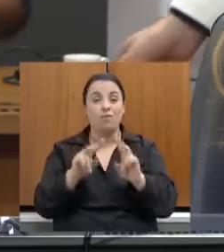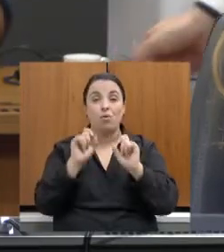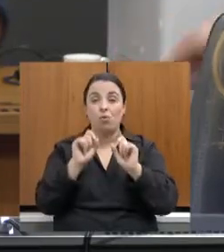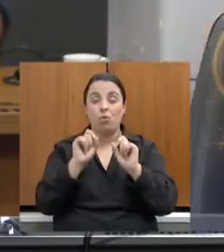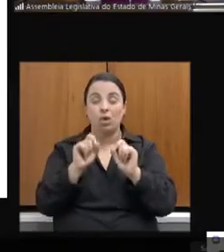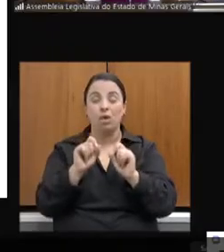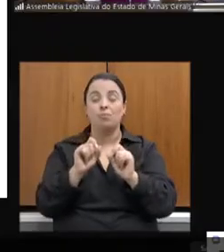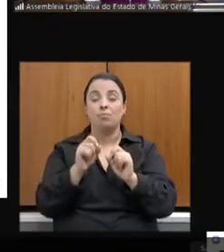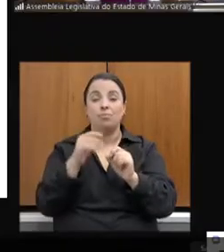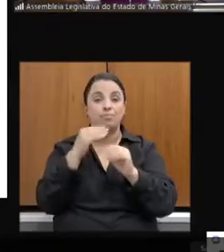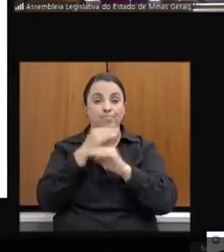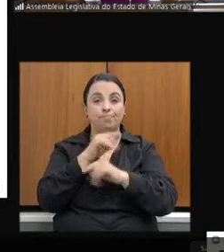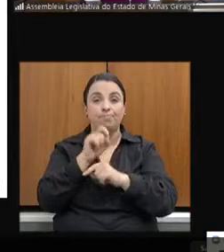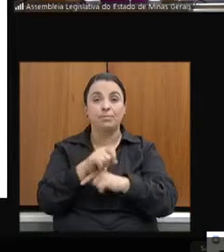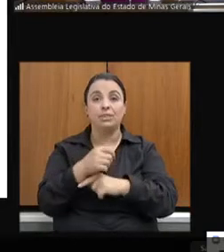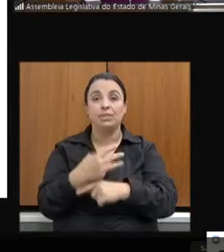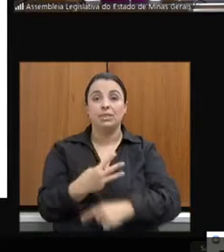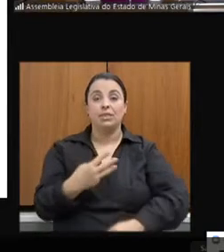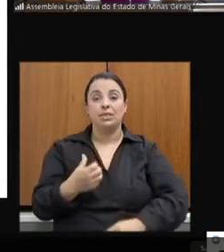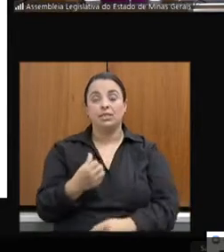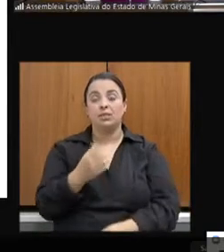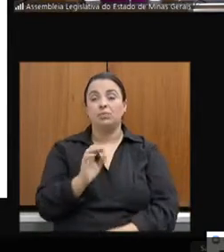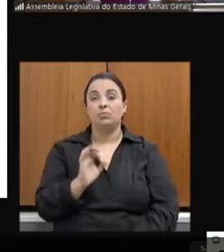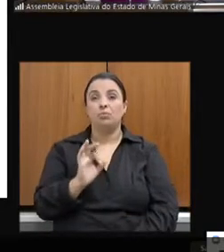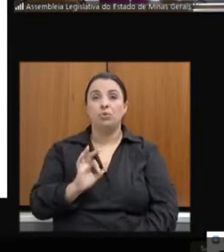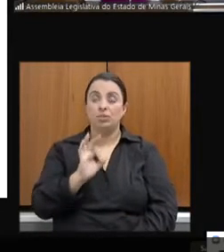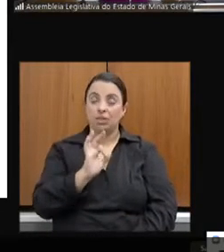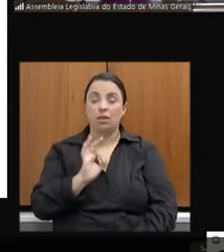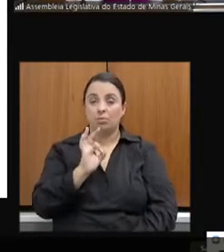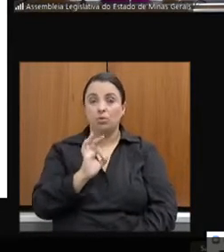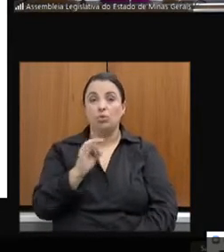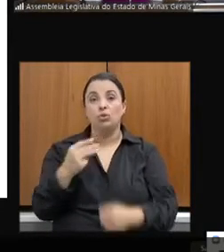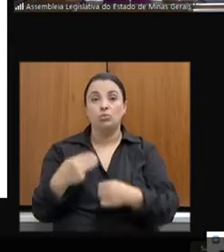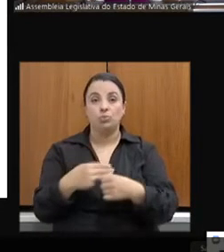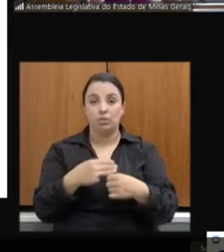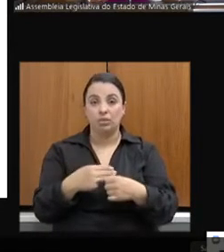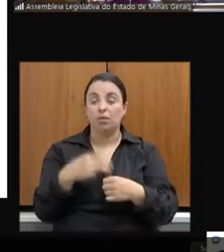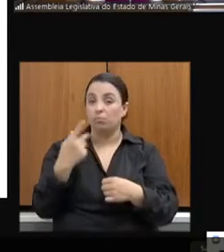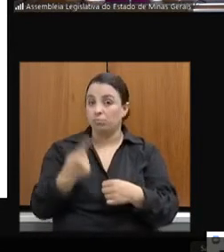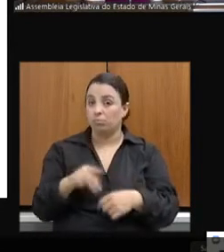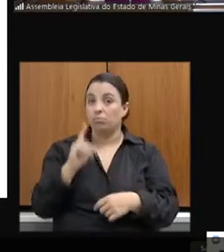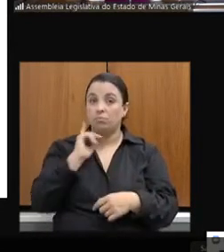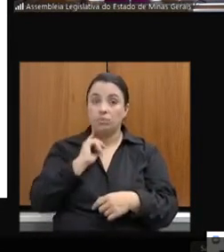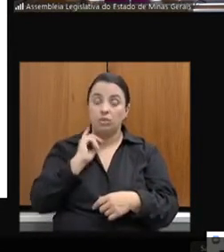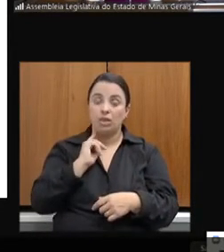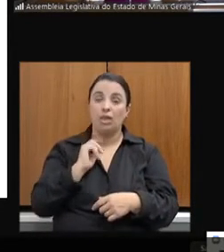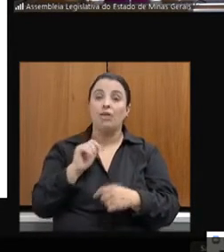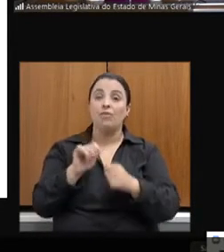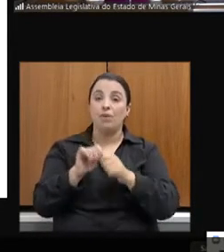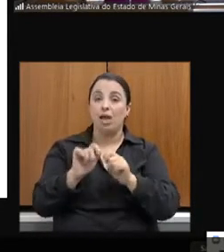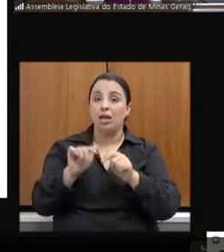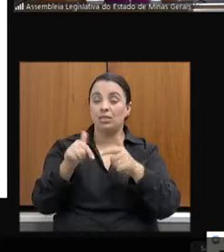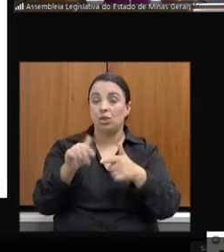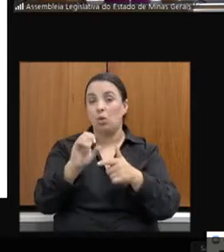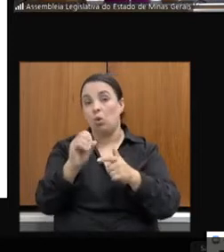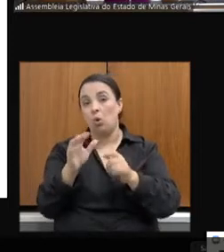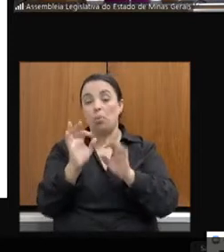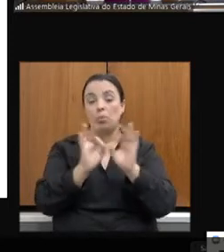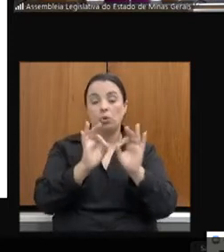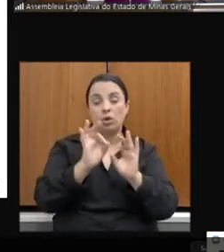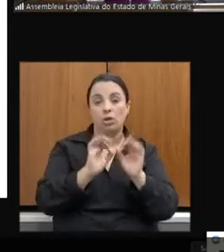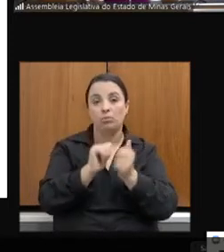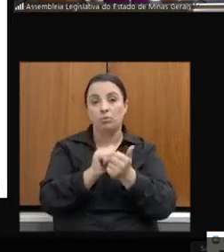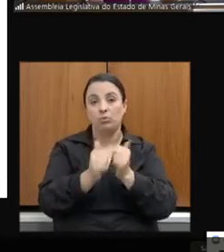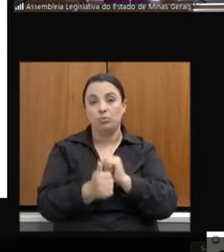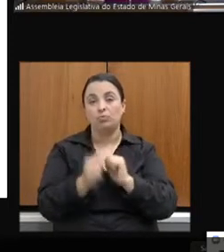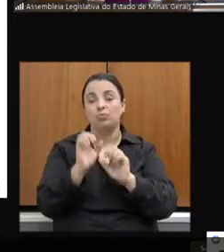% dos municípios, dos municípios mineiros, realizaram ação ou programa de esporte educacional no período